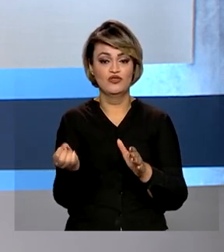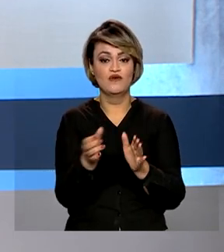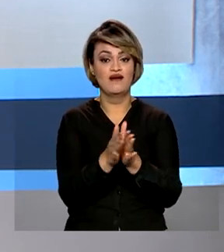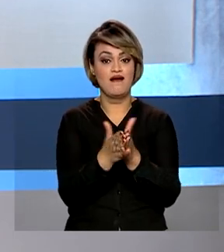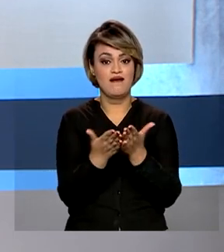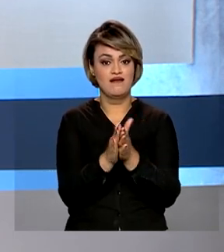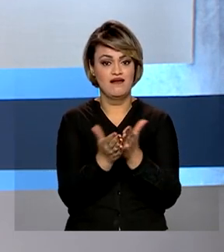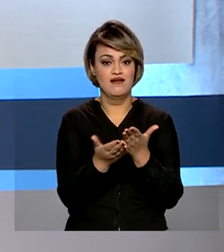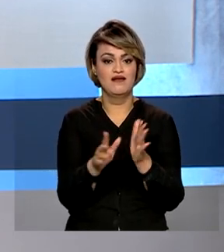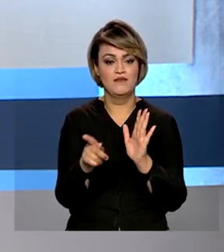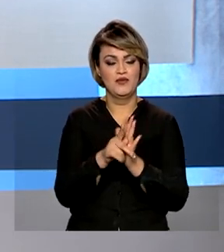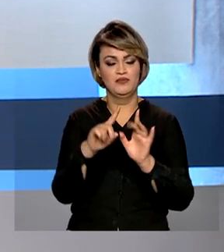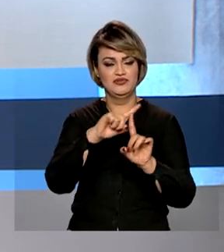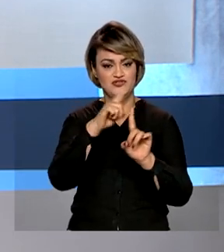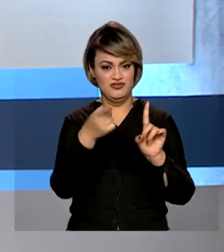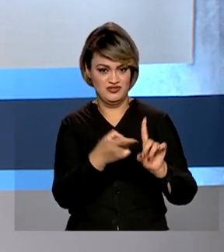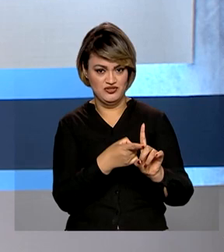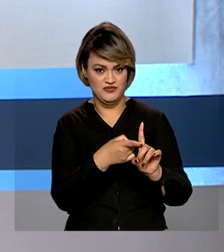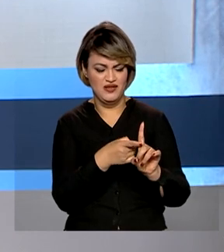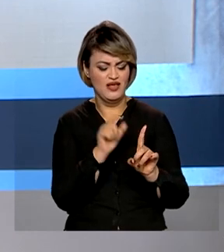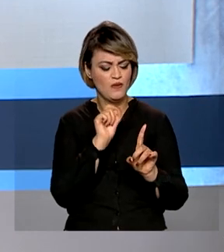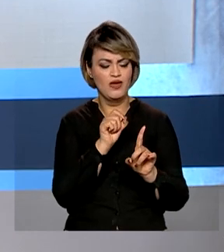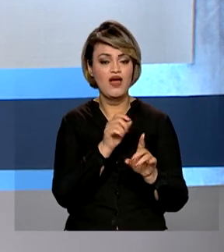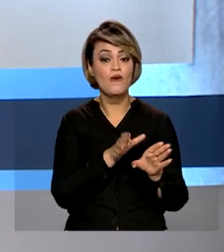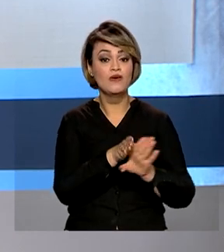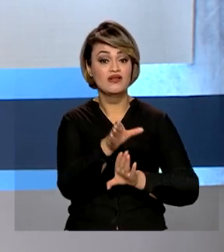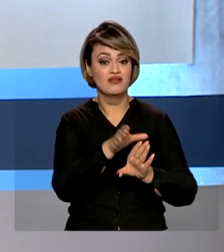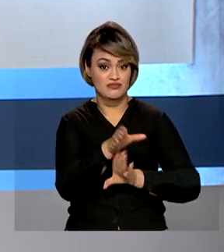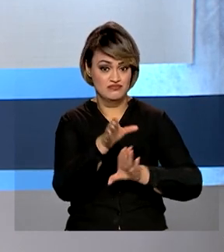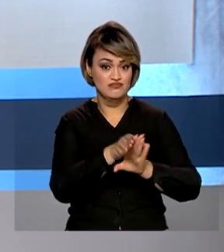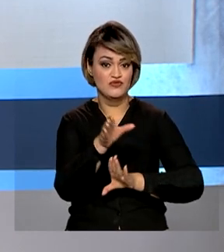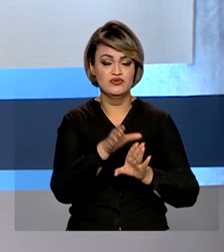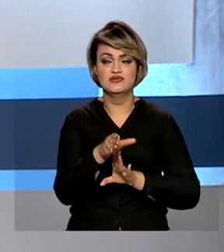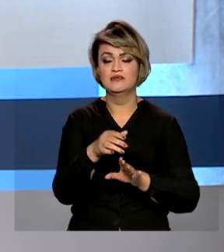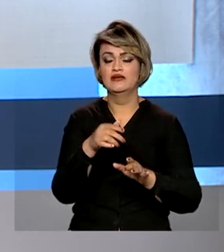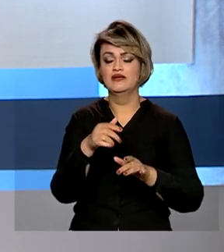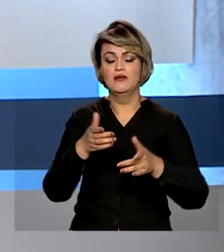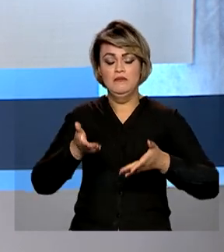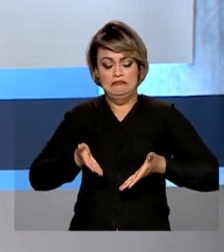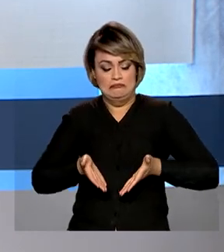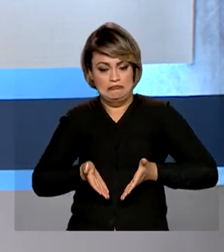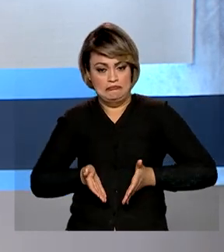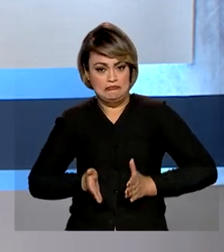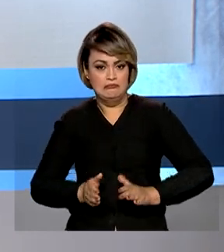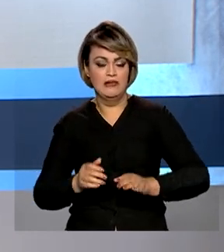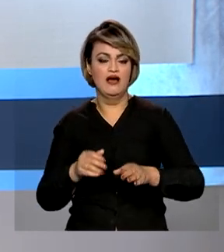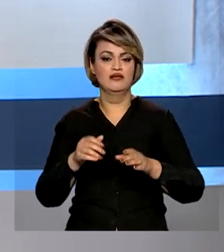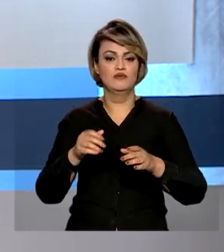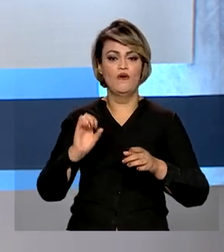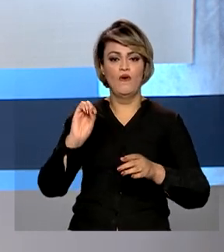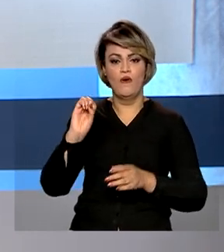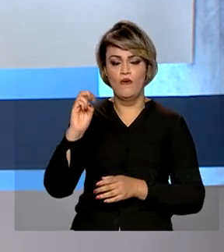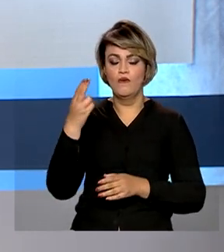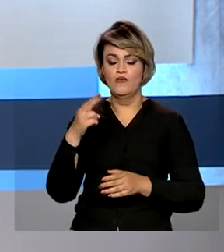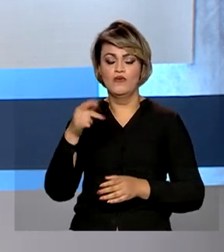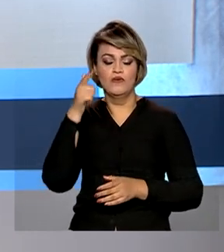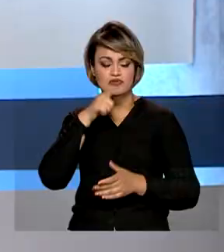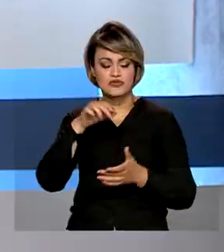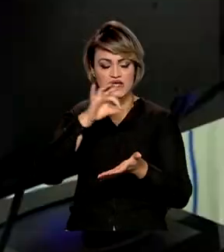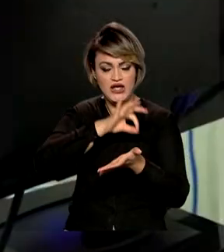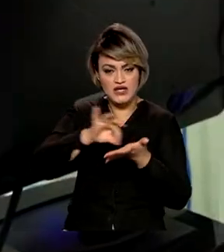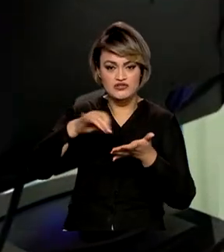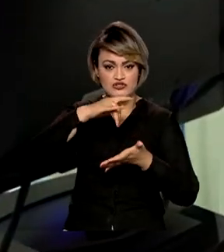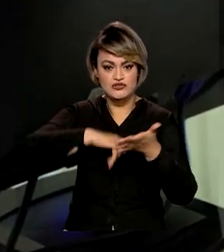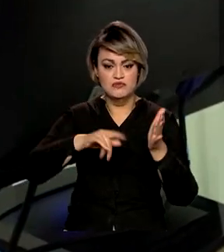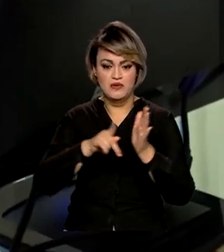da Caderneta da Gestante. São orientações, por exemplo, sobre trabalho de parto e como retirar o registro civil da criança.